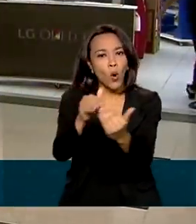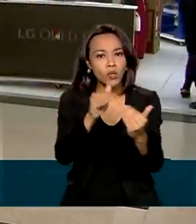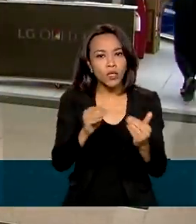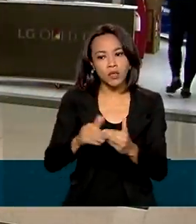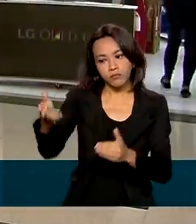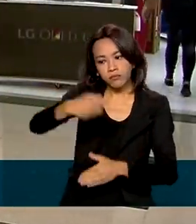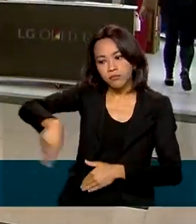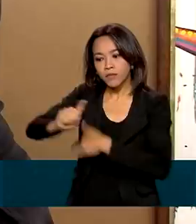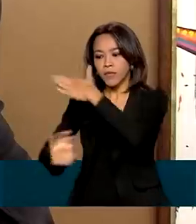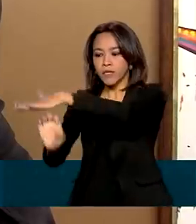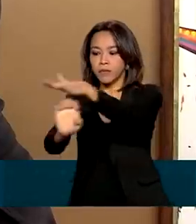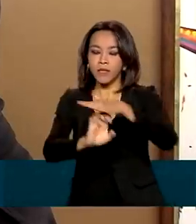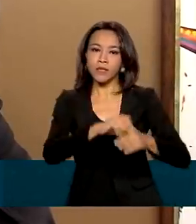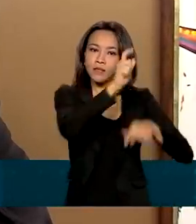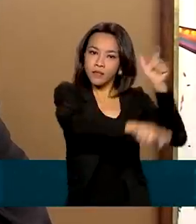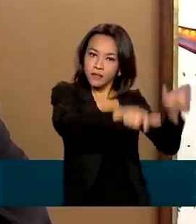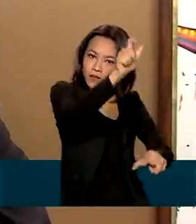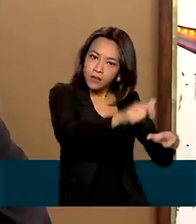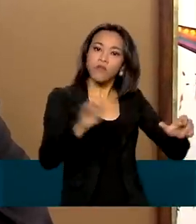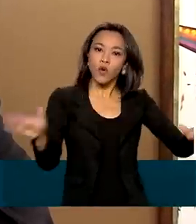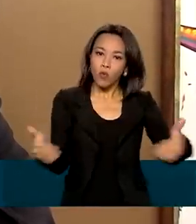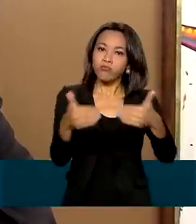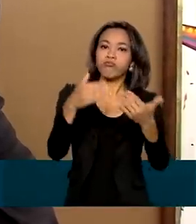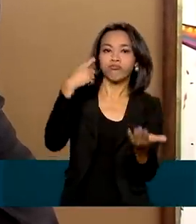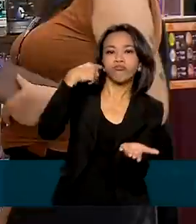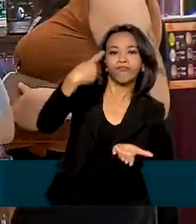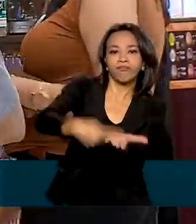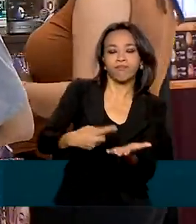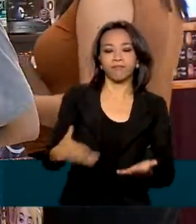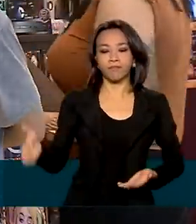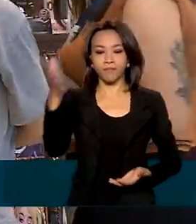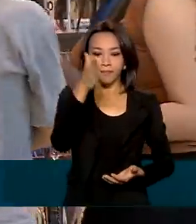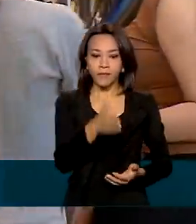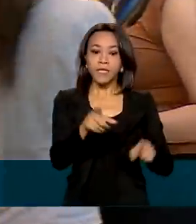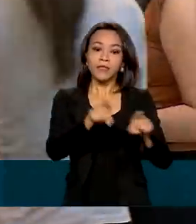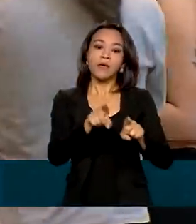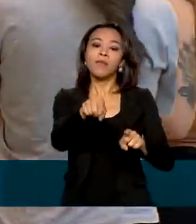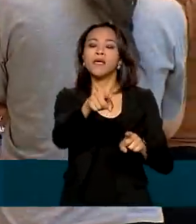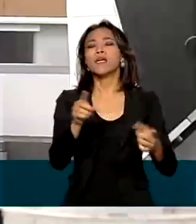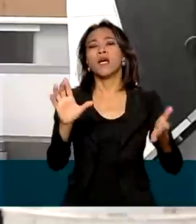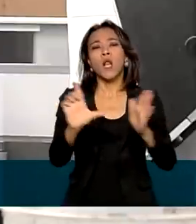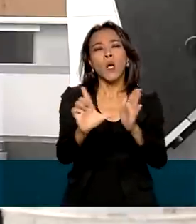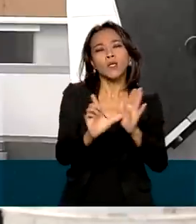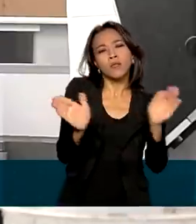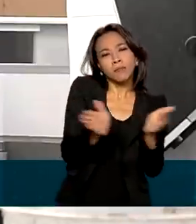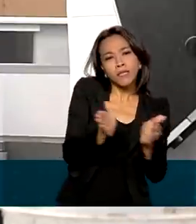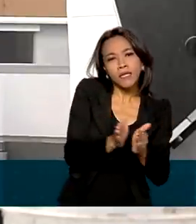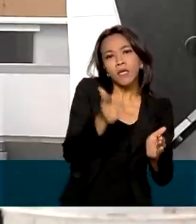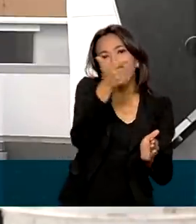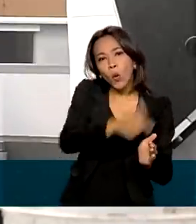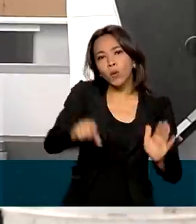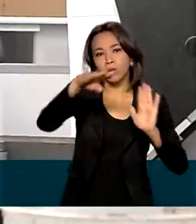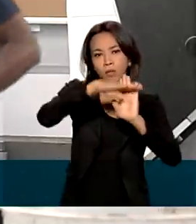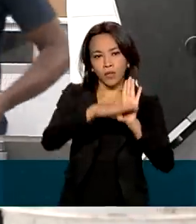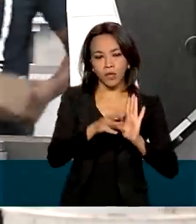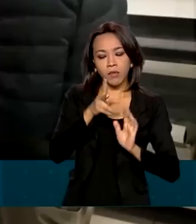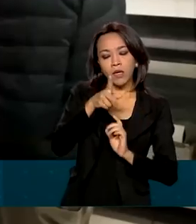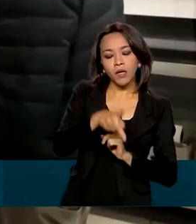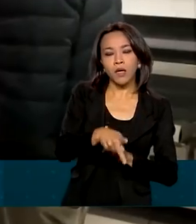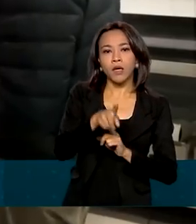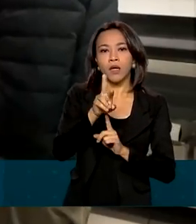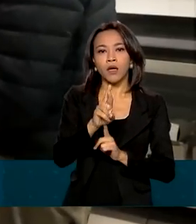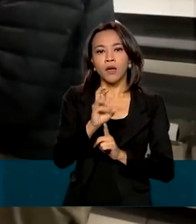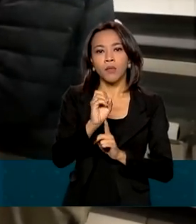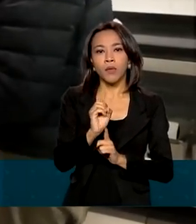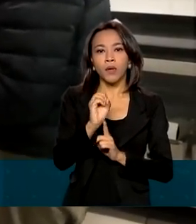foram firmados. A ajuda também chegou aos pequenos negócios por meio do Pronamp. O Programa Nacional de Apoio às